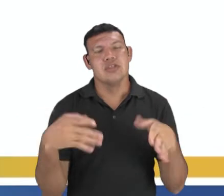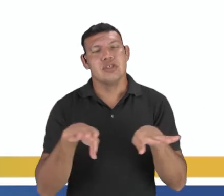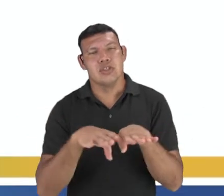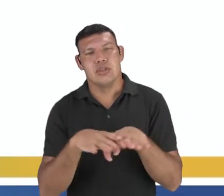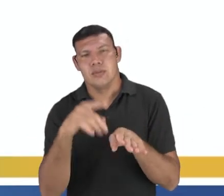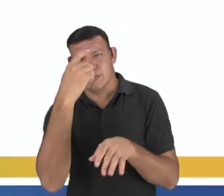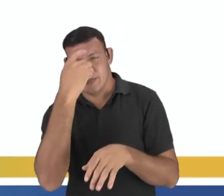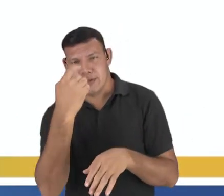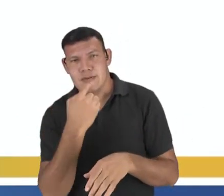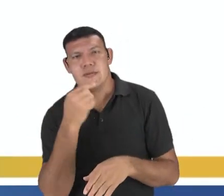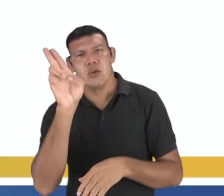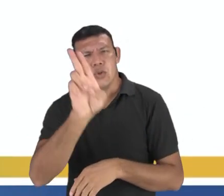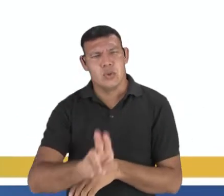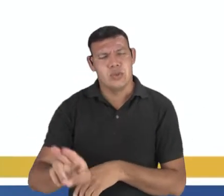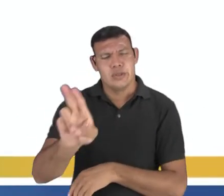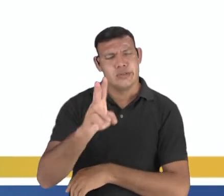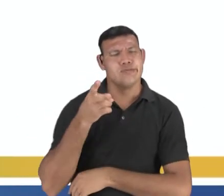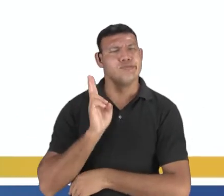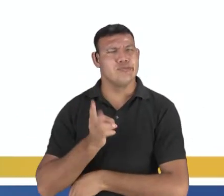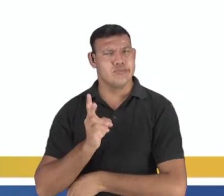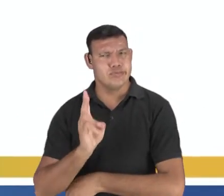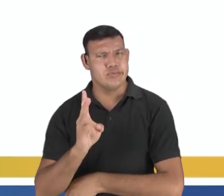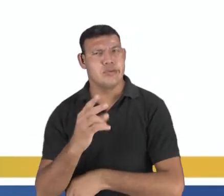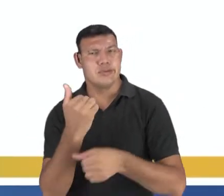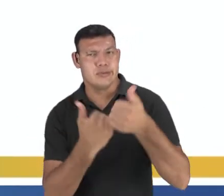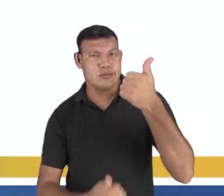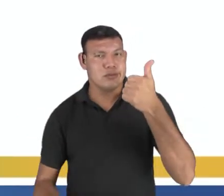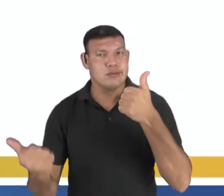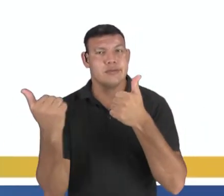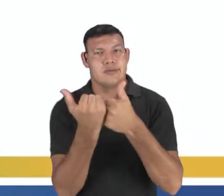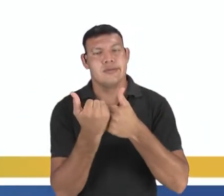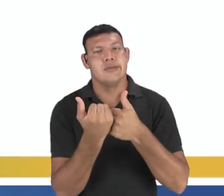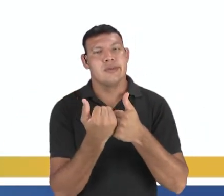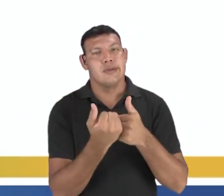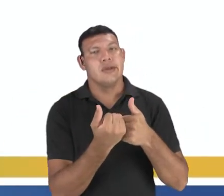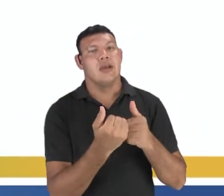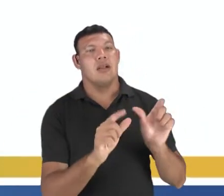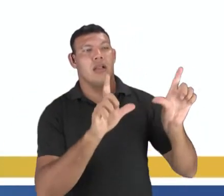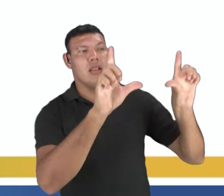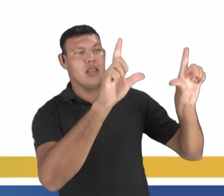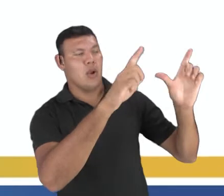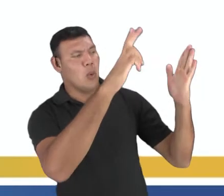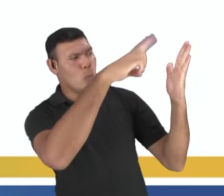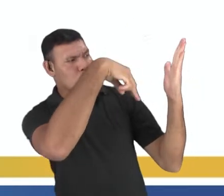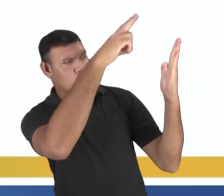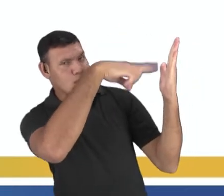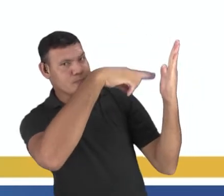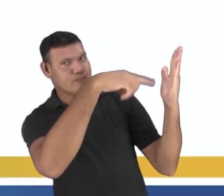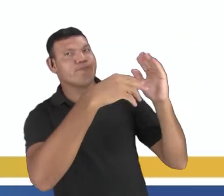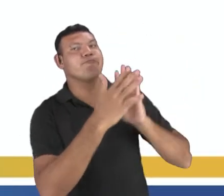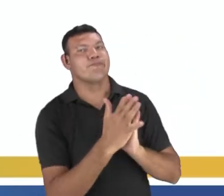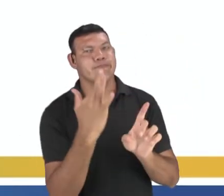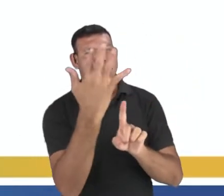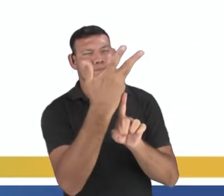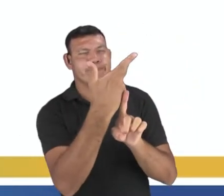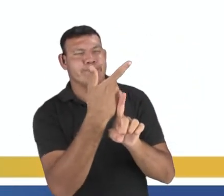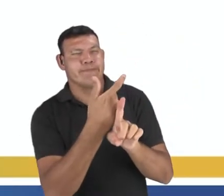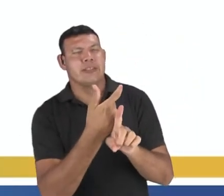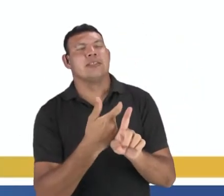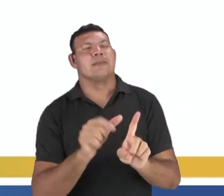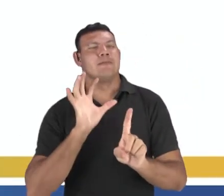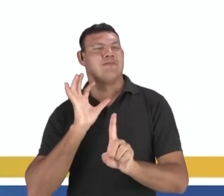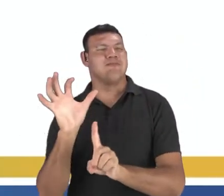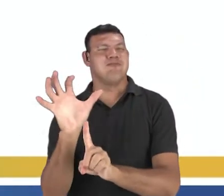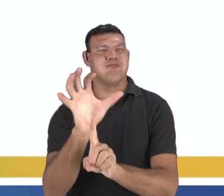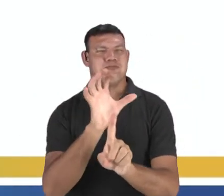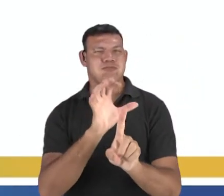fotografia passou a ser usada com mais eficiência em substituição aos retratos pintados a óleo, a arte